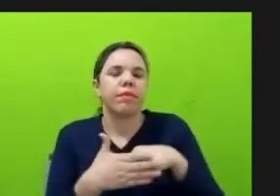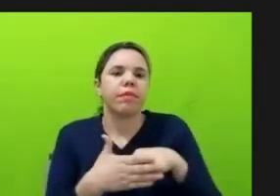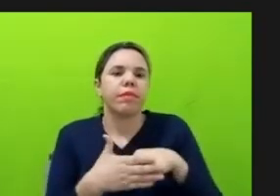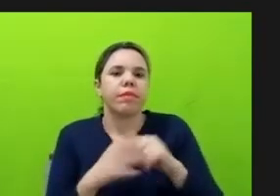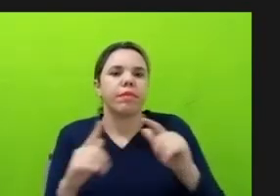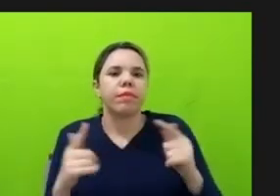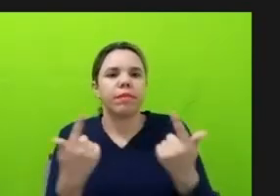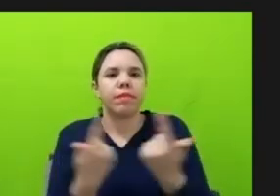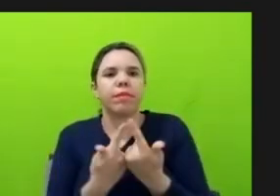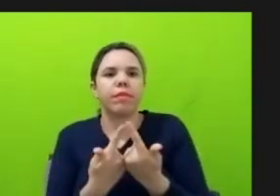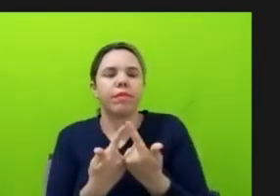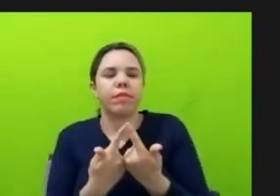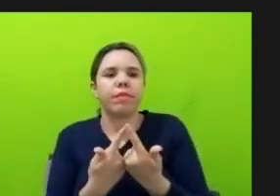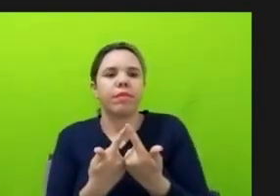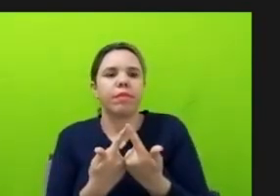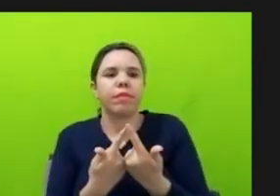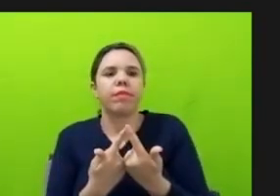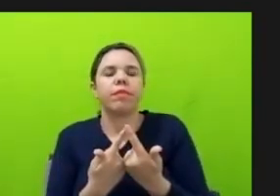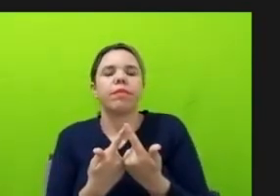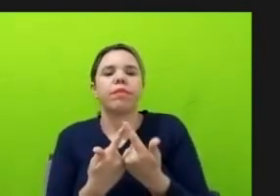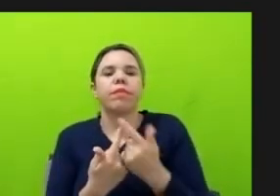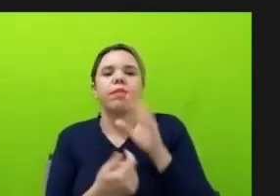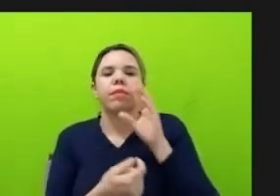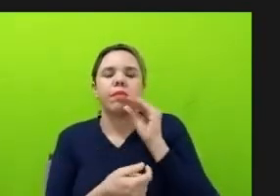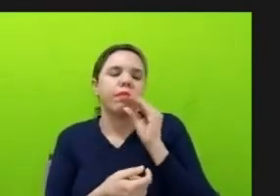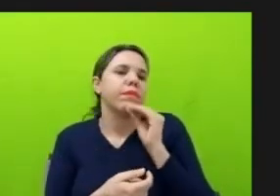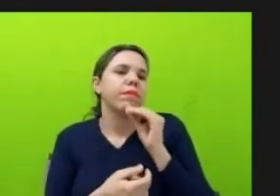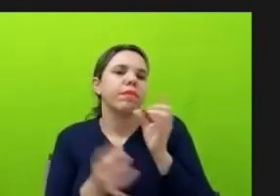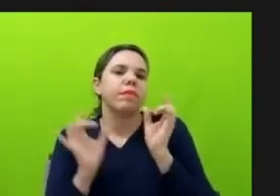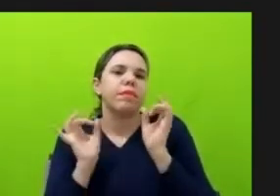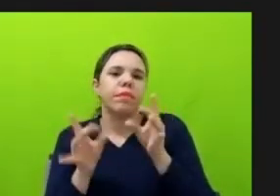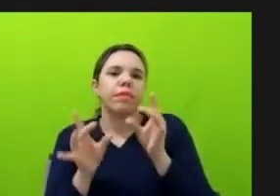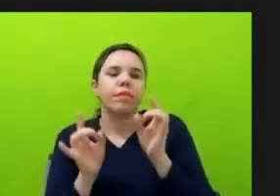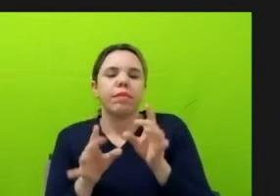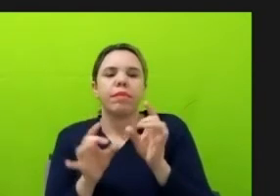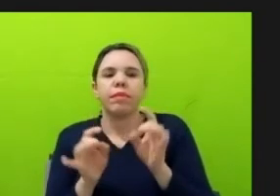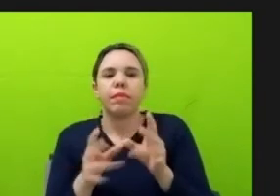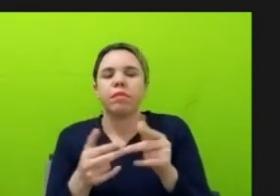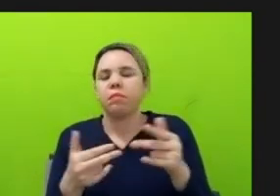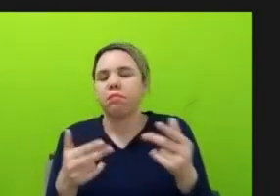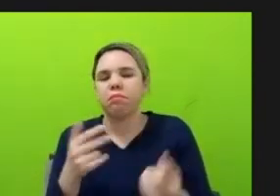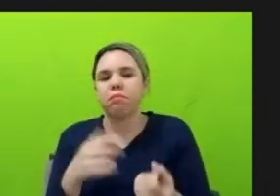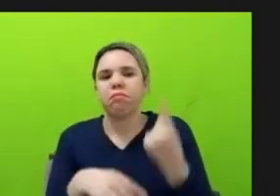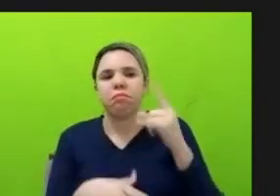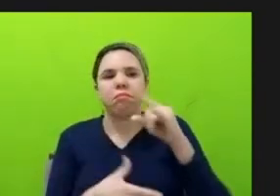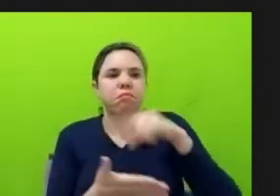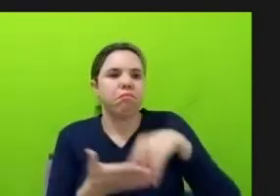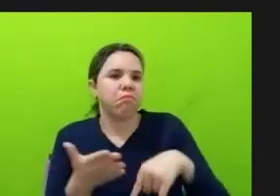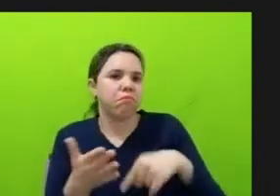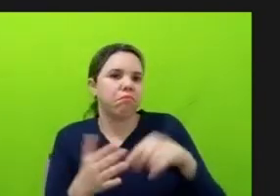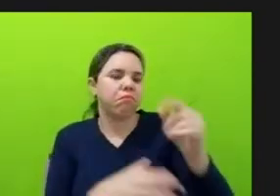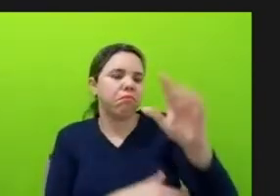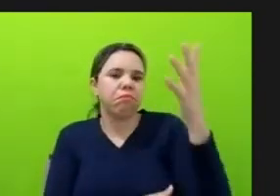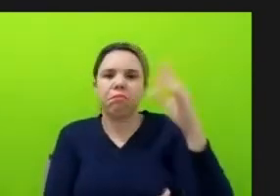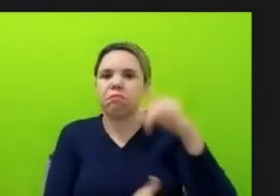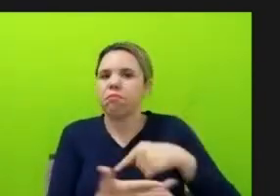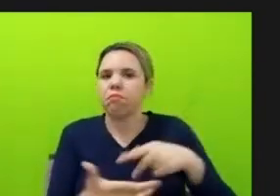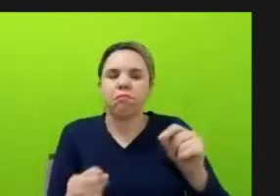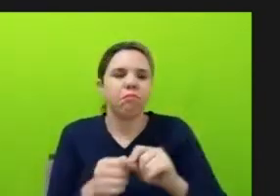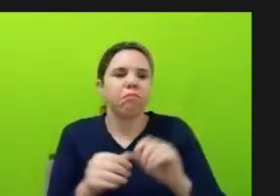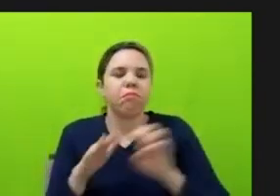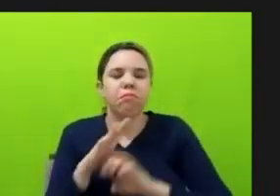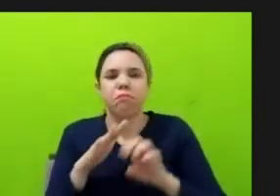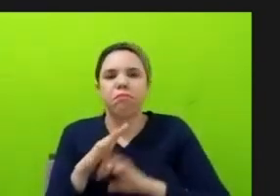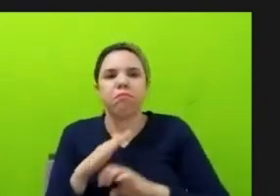servidores públicos vendendo, é, licenças ambientais para algumas empresas, até pessoas físicas, enfim,